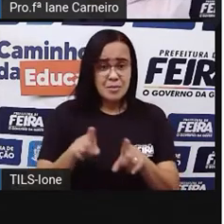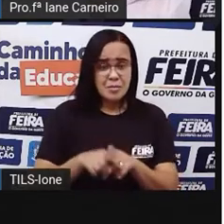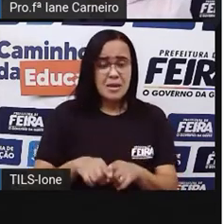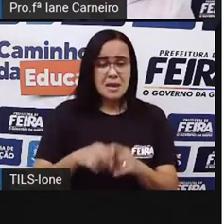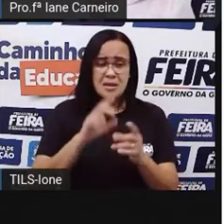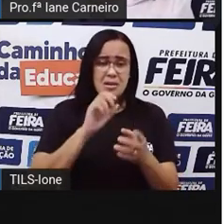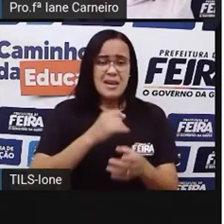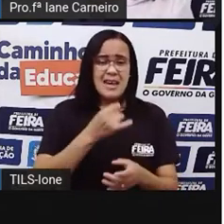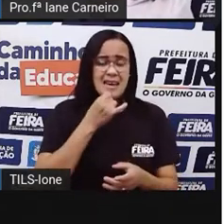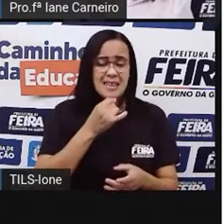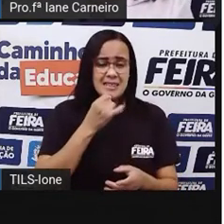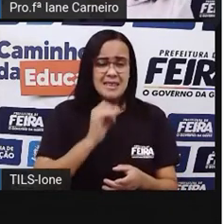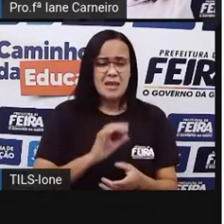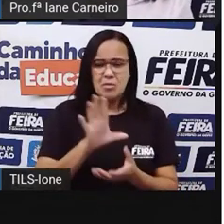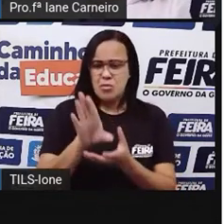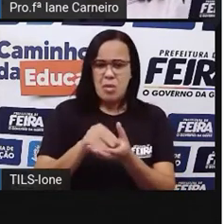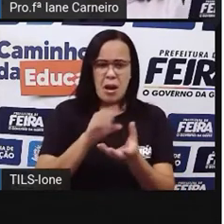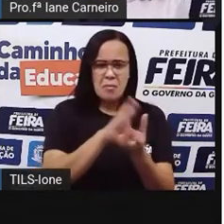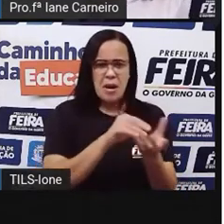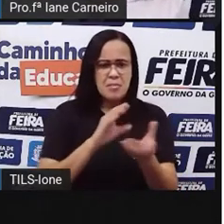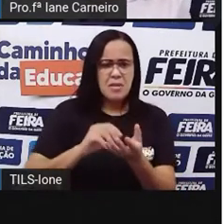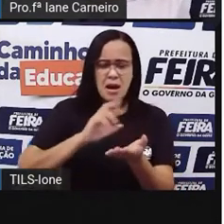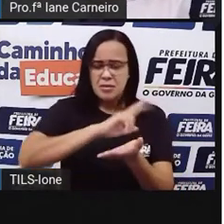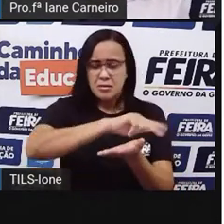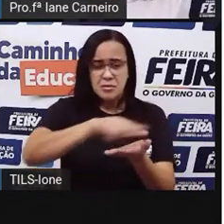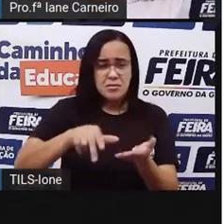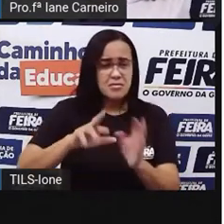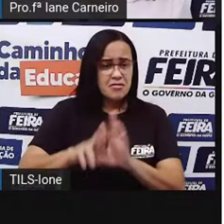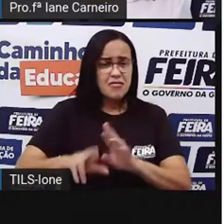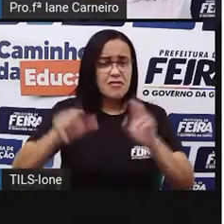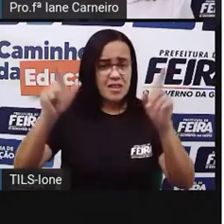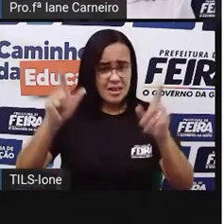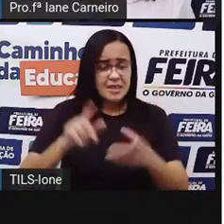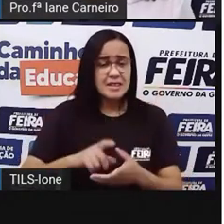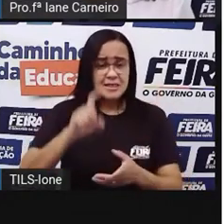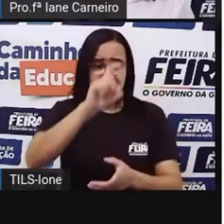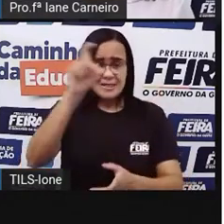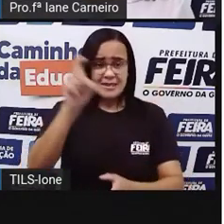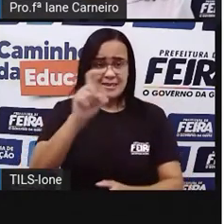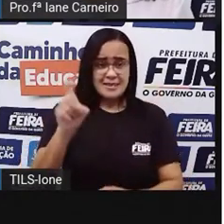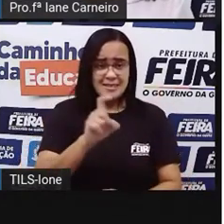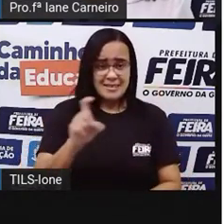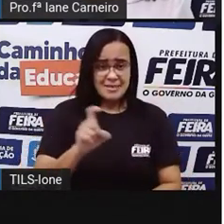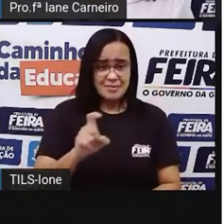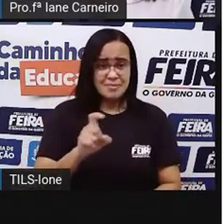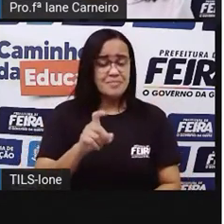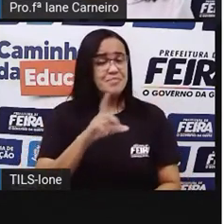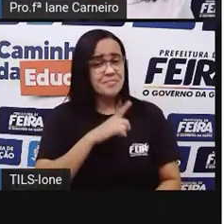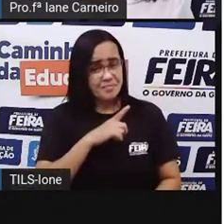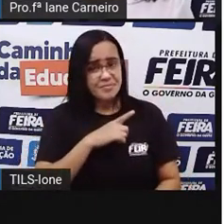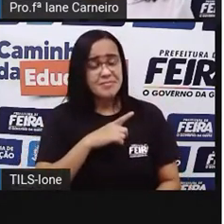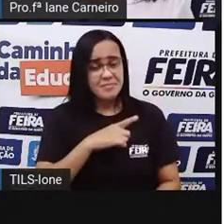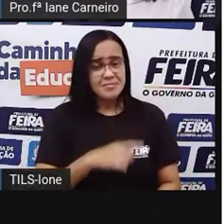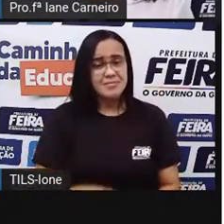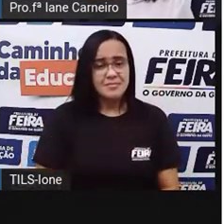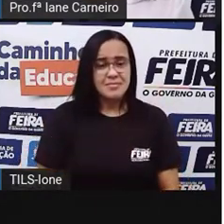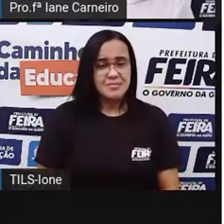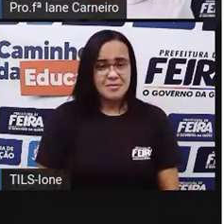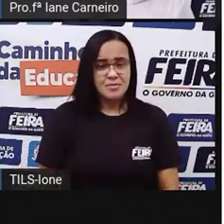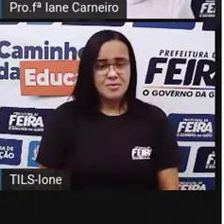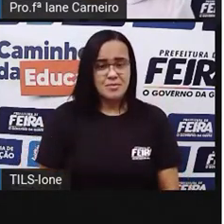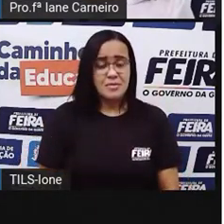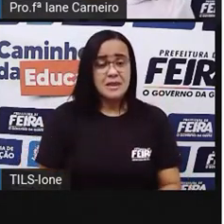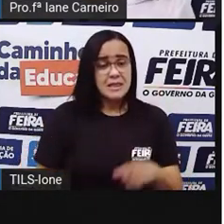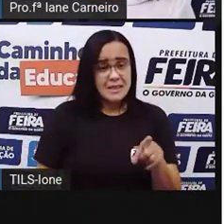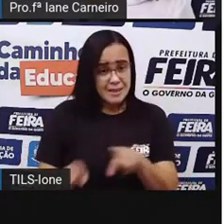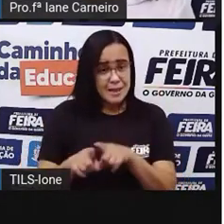para grafitar a parede do colégio Iara Portugal, que fica lá no Tomba. Aqui ele fazendo um desenho ali, uma